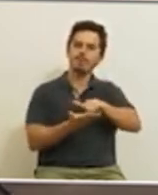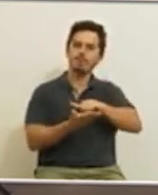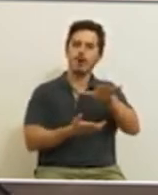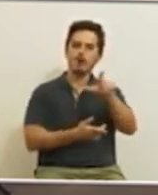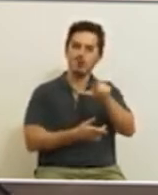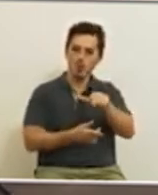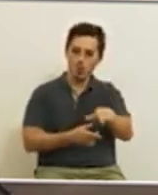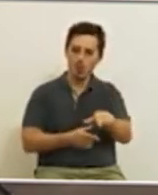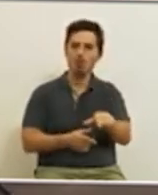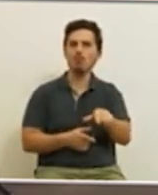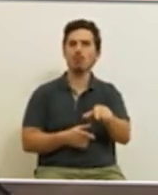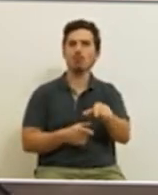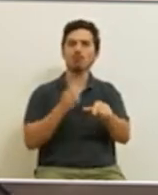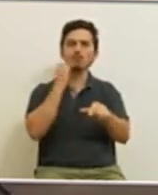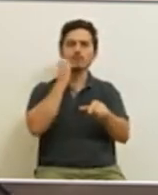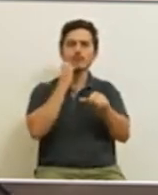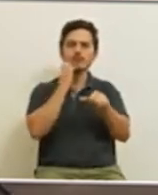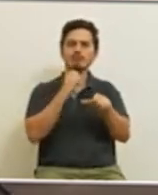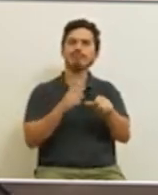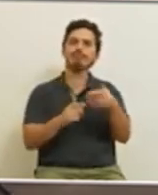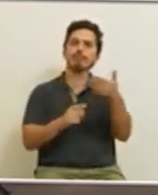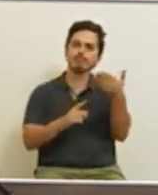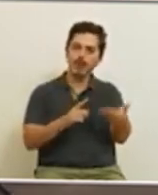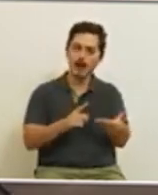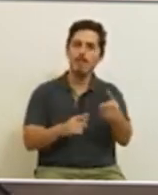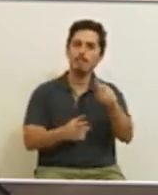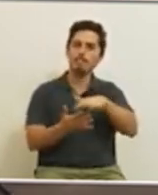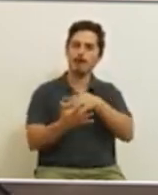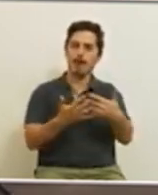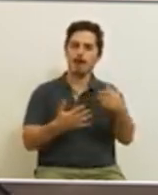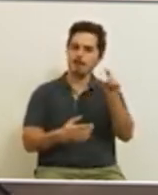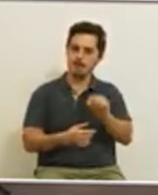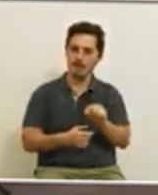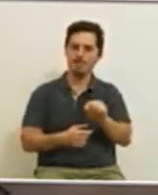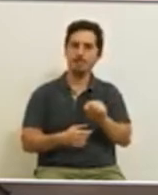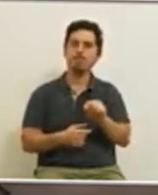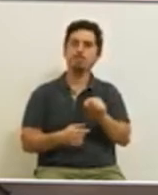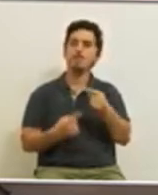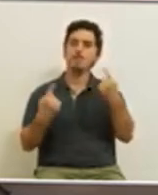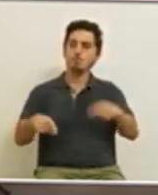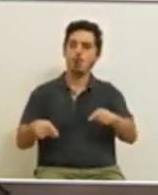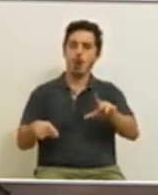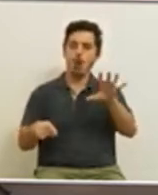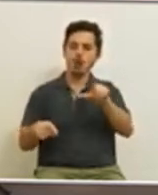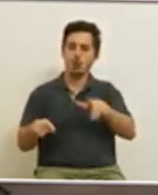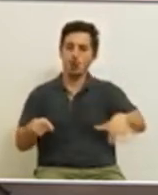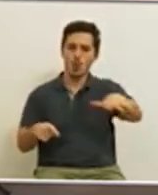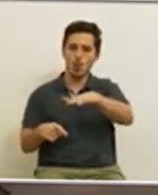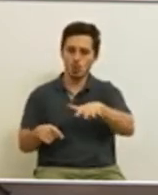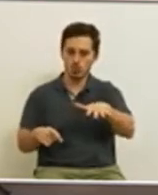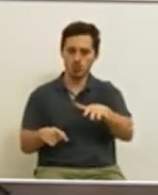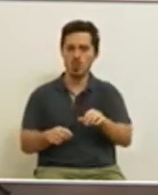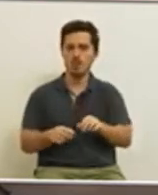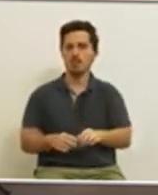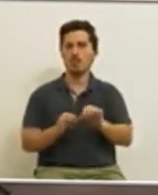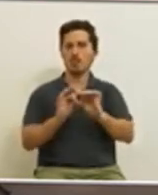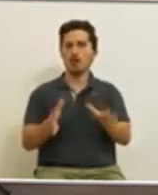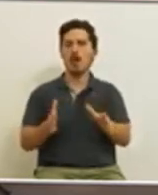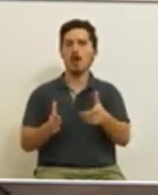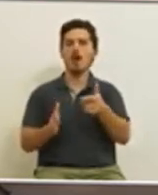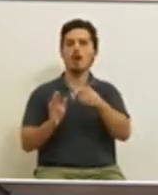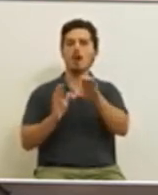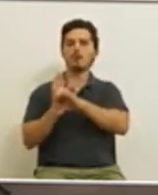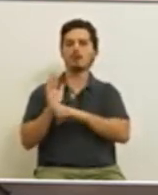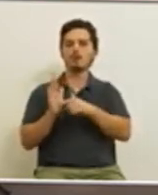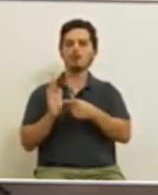região de Lisboa, precedendo a existência desse próprio plano, apenas para a região de Lisboa, bem como para a condição